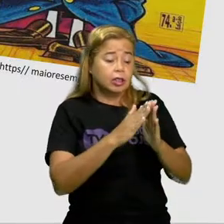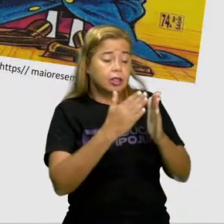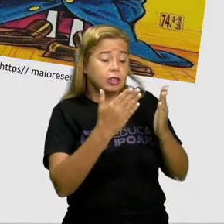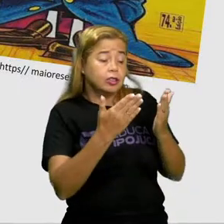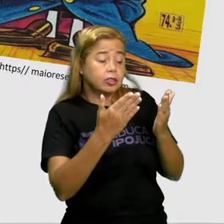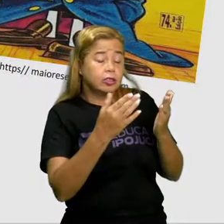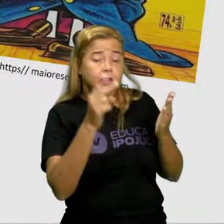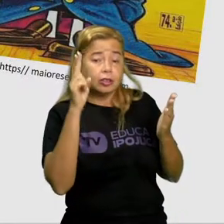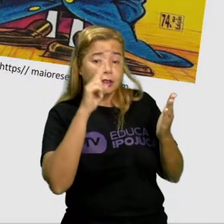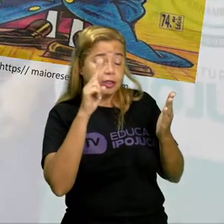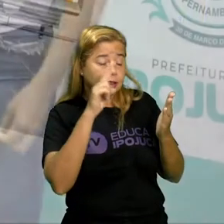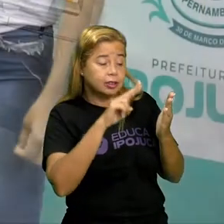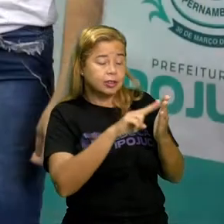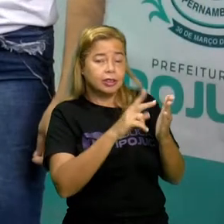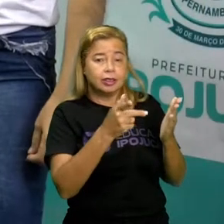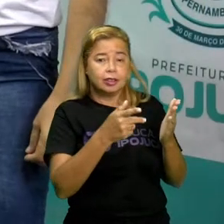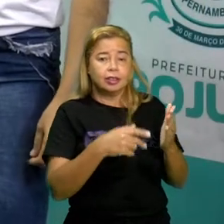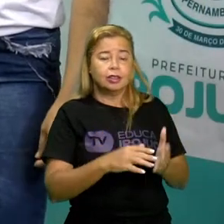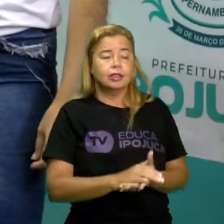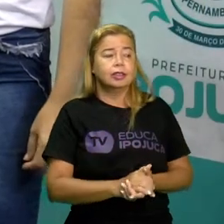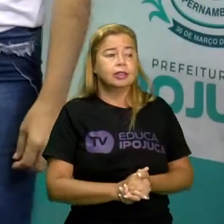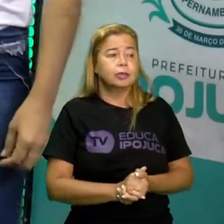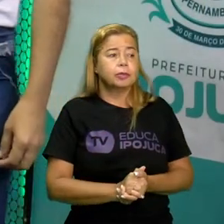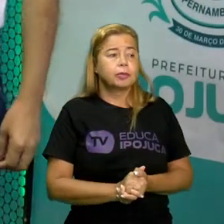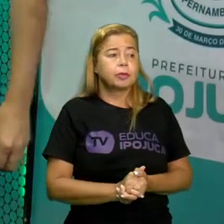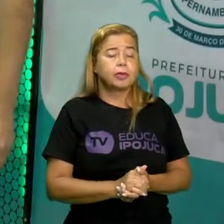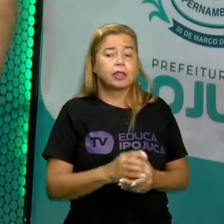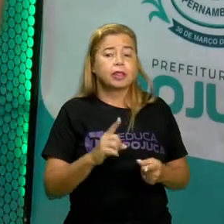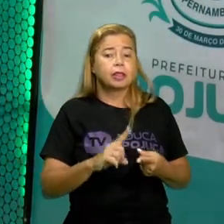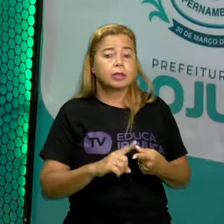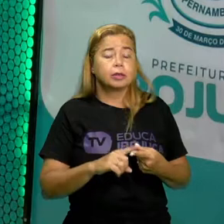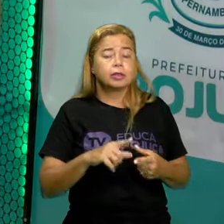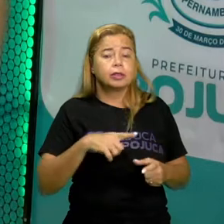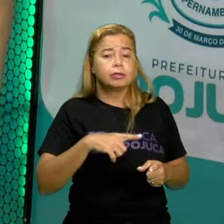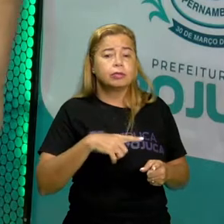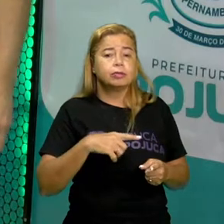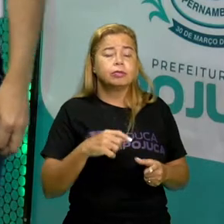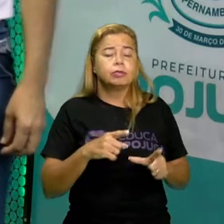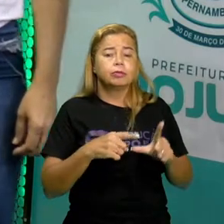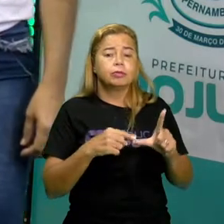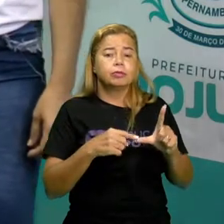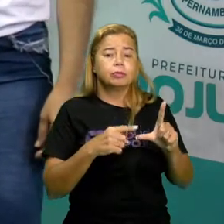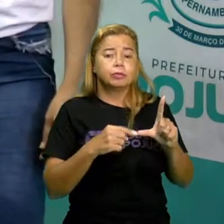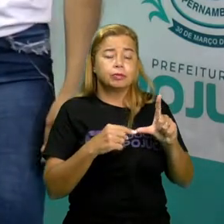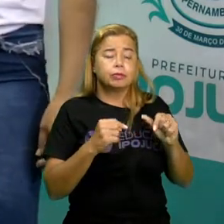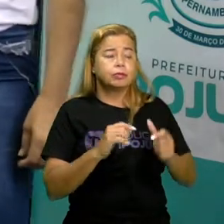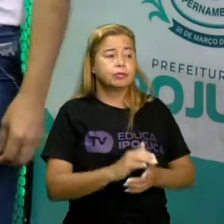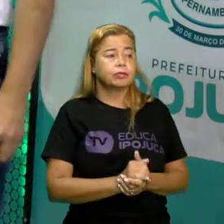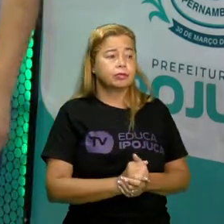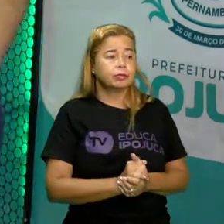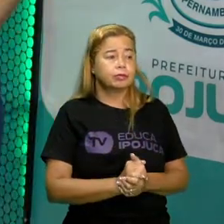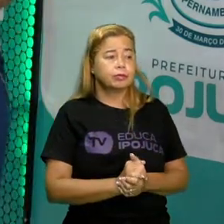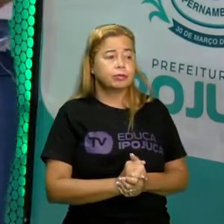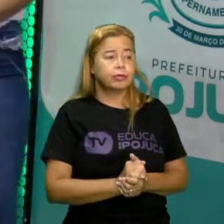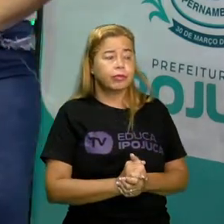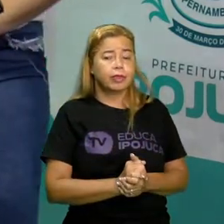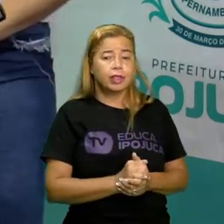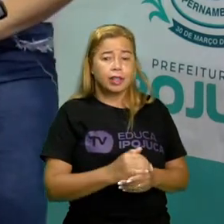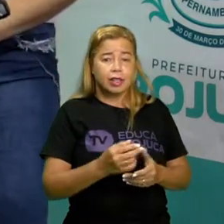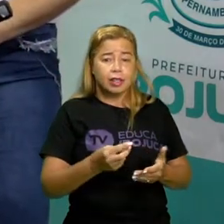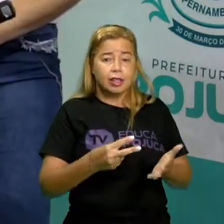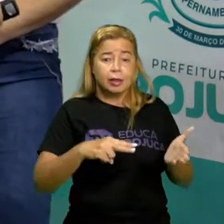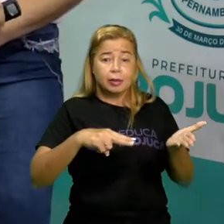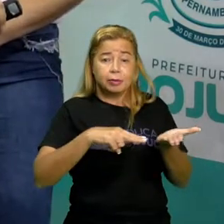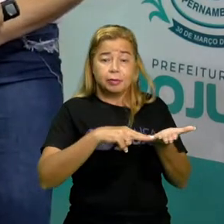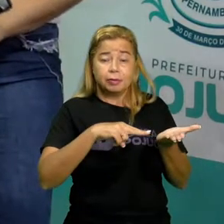Não é isso? Então Encontramos também letras, crianças Sabe, até na caixa da